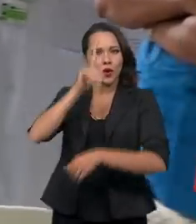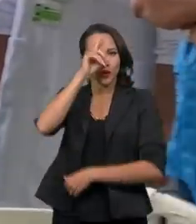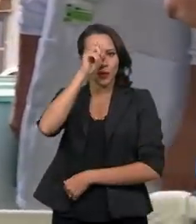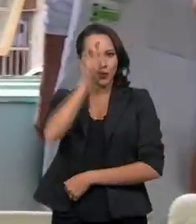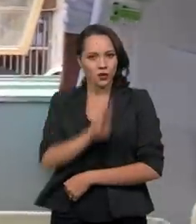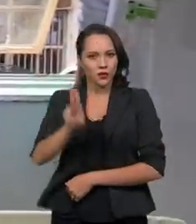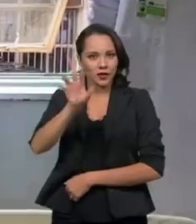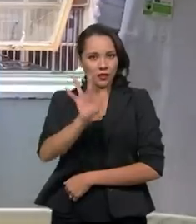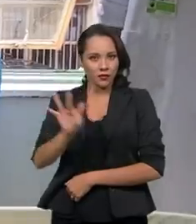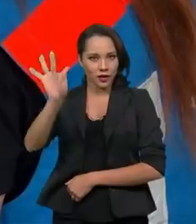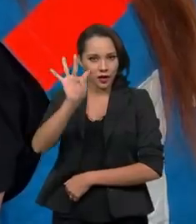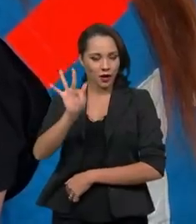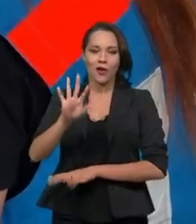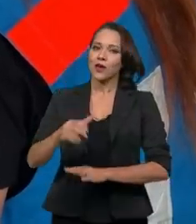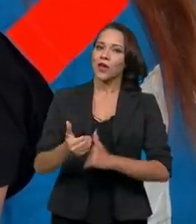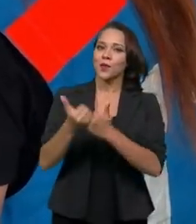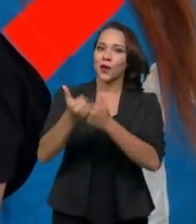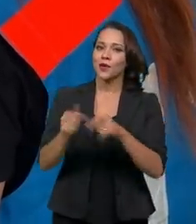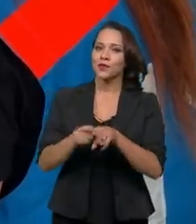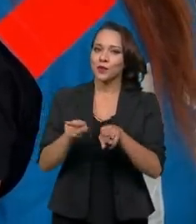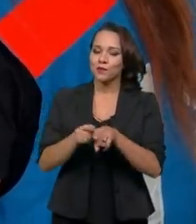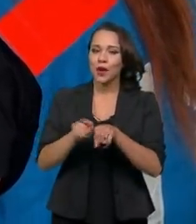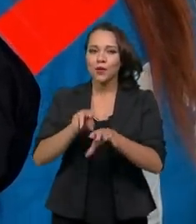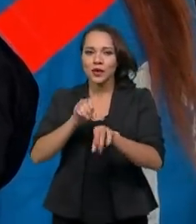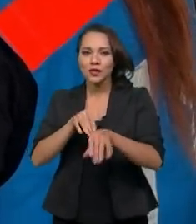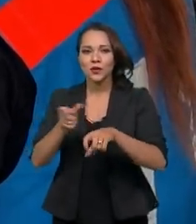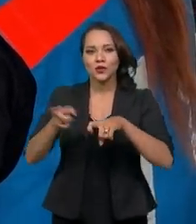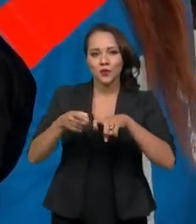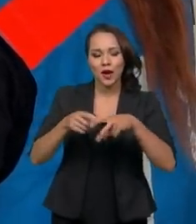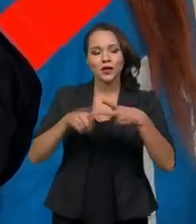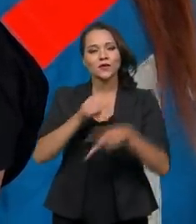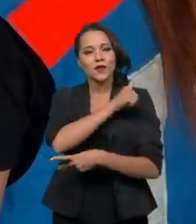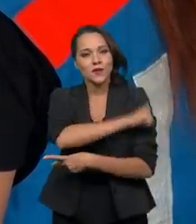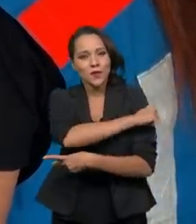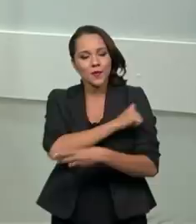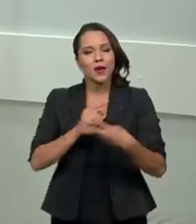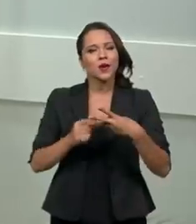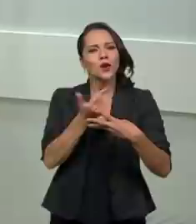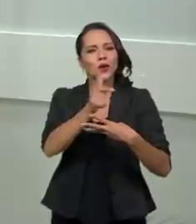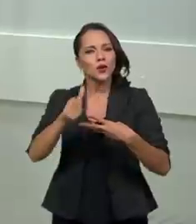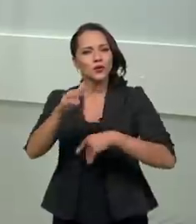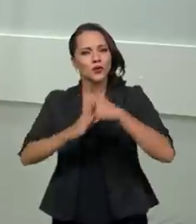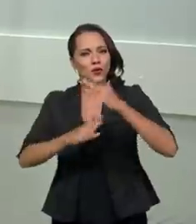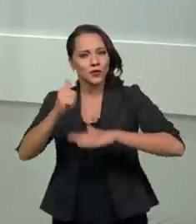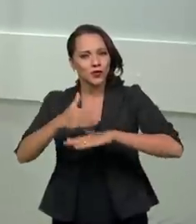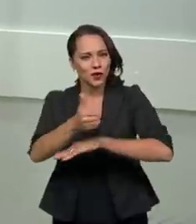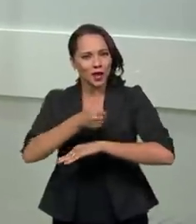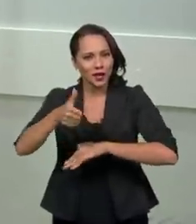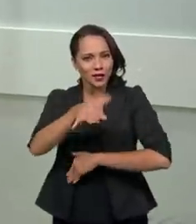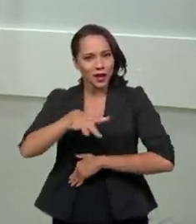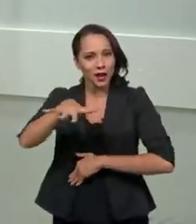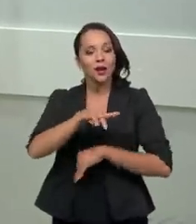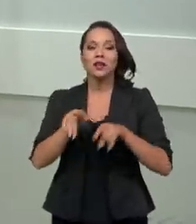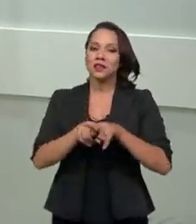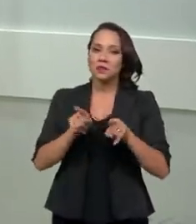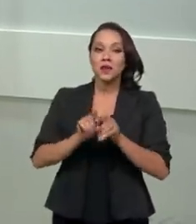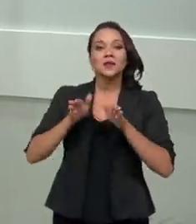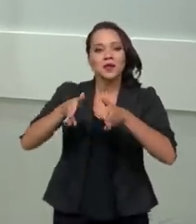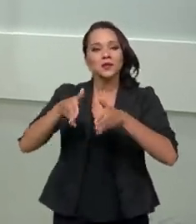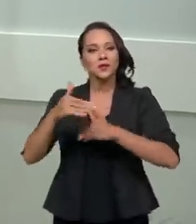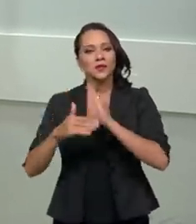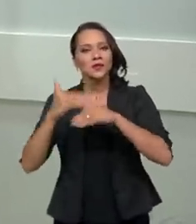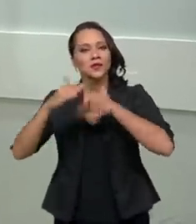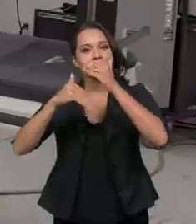universidades federais que apoiam a formação de médicos, enfermeiros e outros profissionais, além de serem centros de